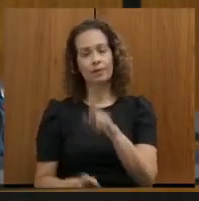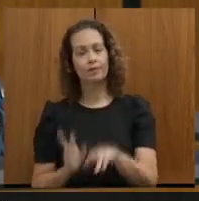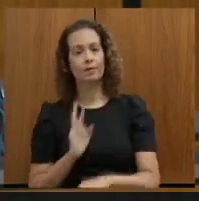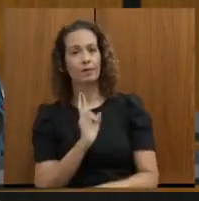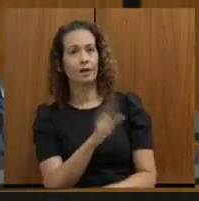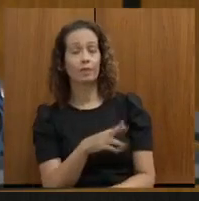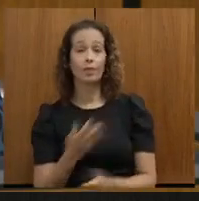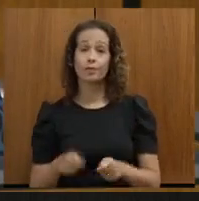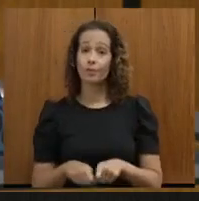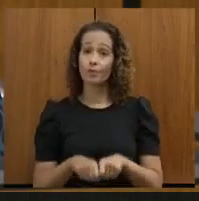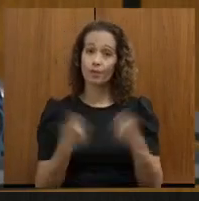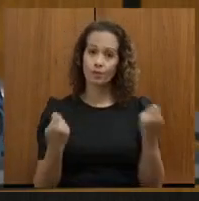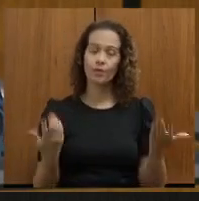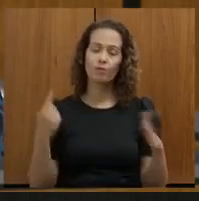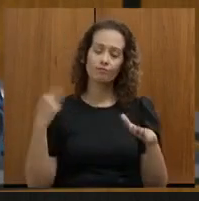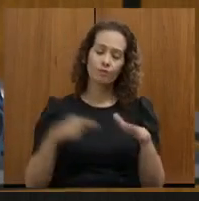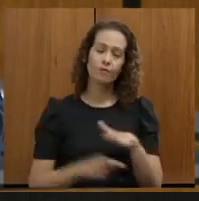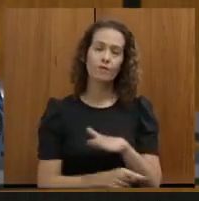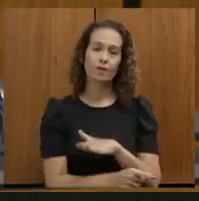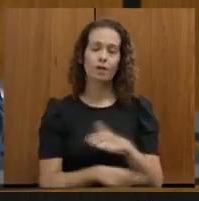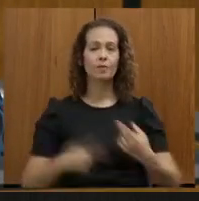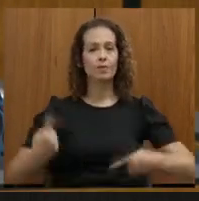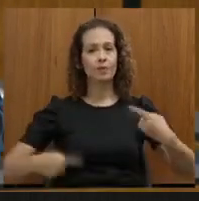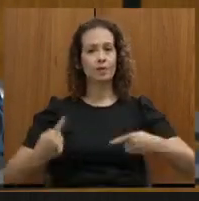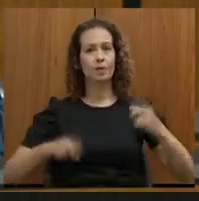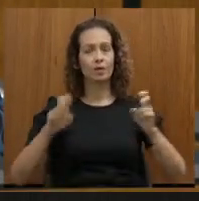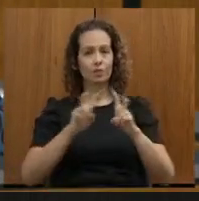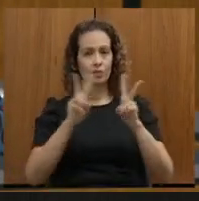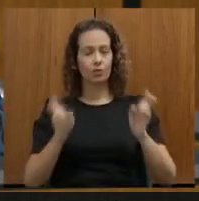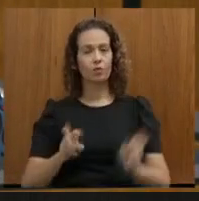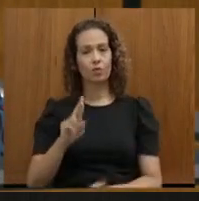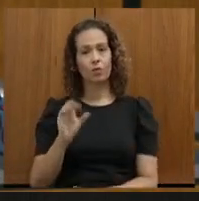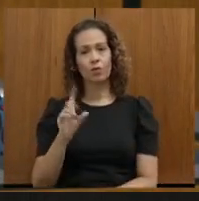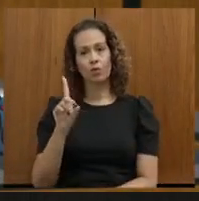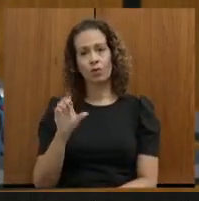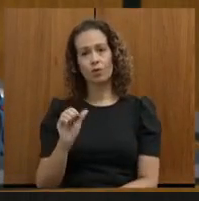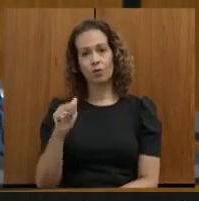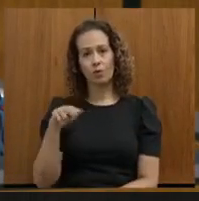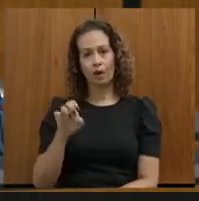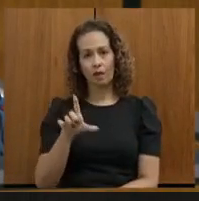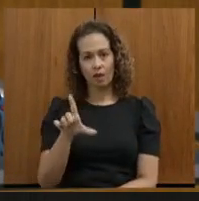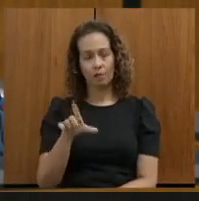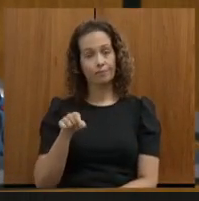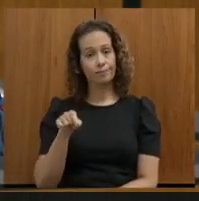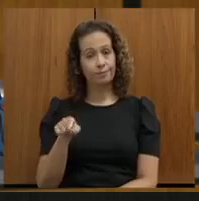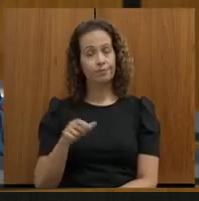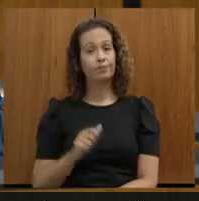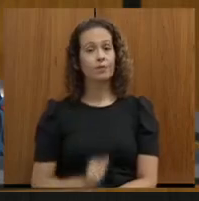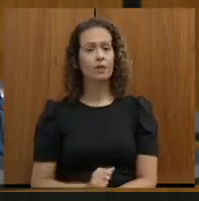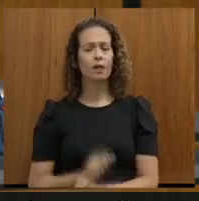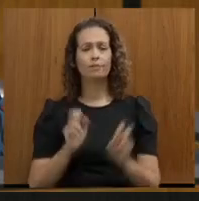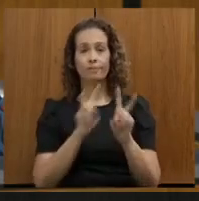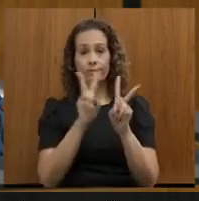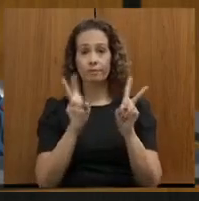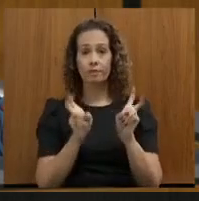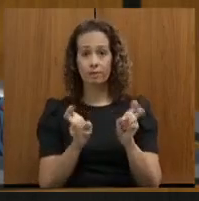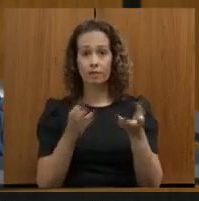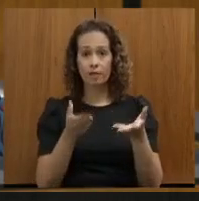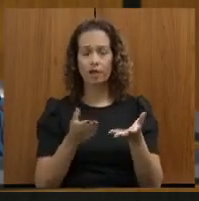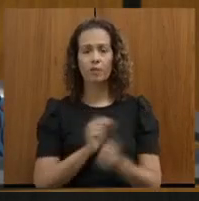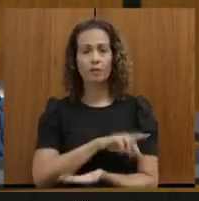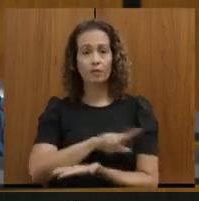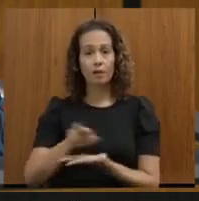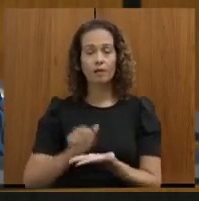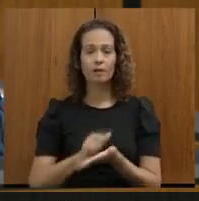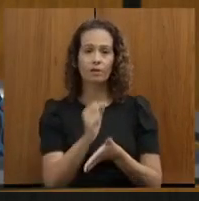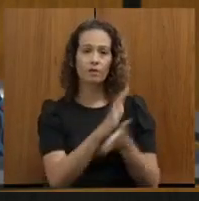se torna impossível aprofundarmos no debate sobre o Rodo Anel. O Rodo Anel tem sido pauta que eu trago, inclusive, em várias